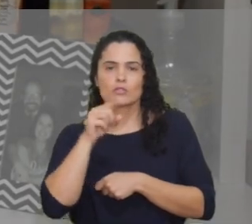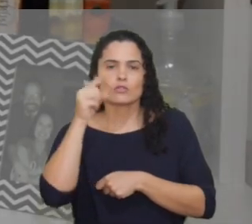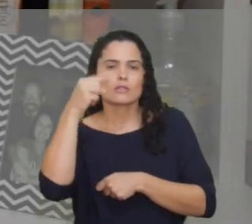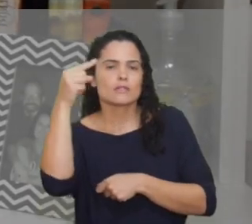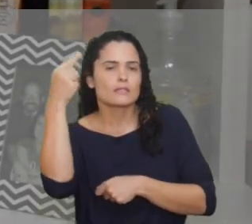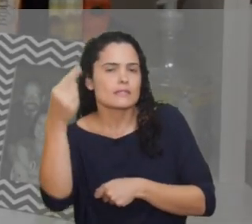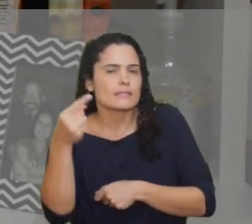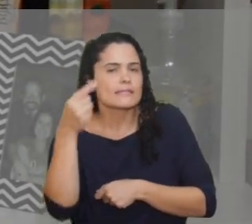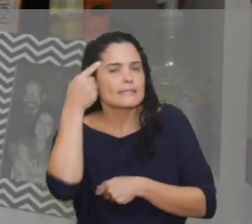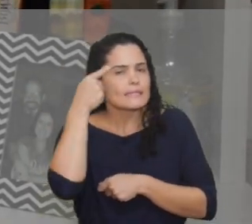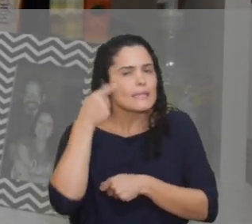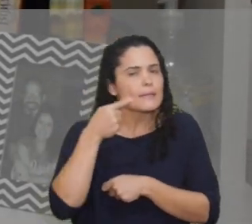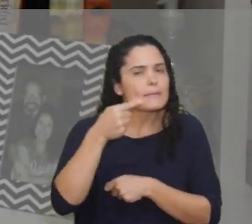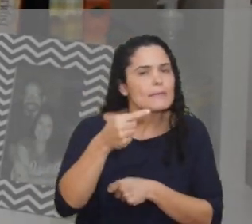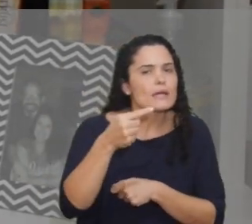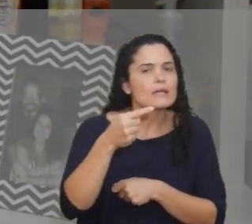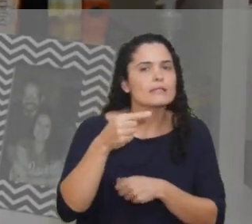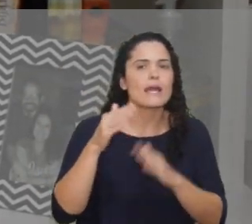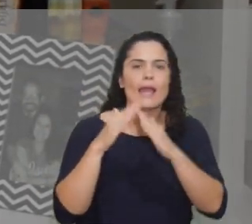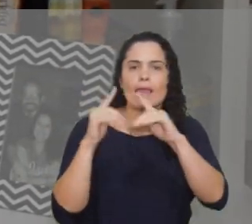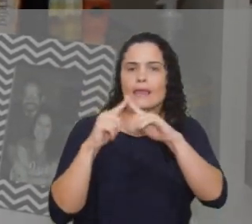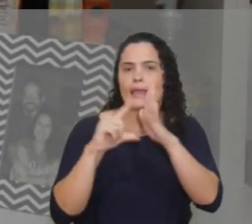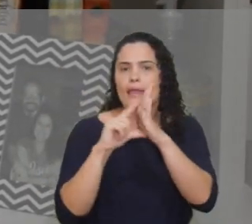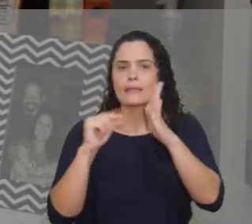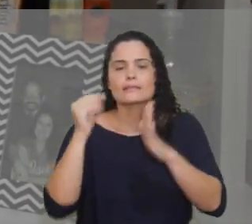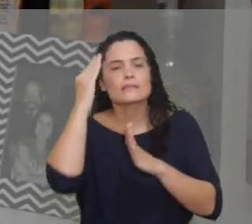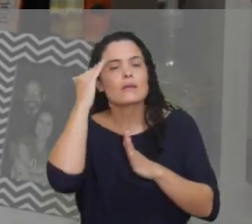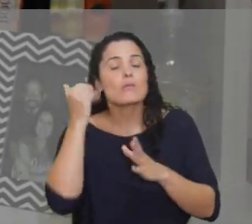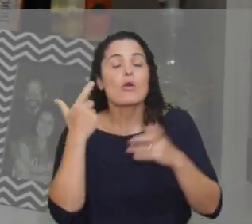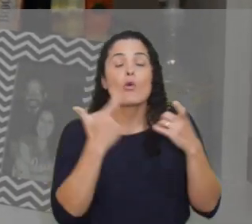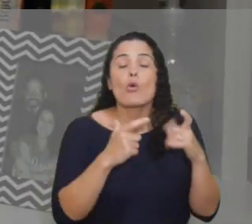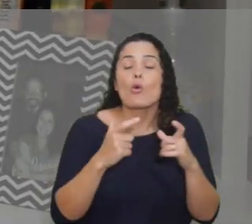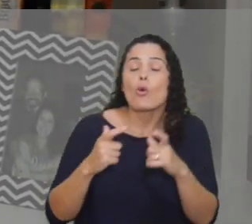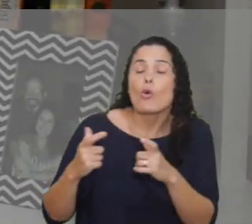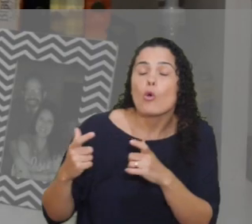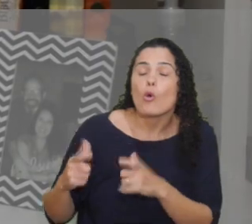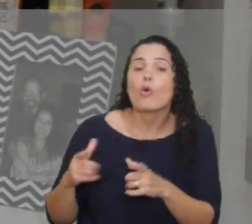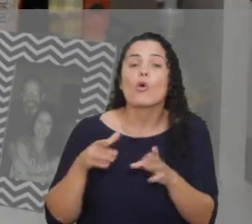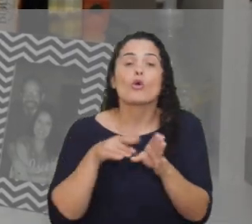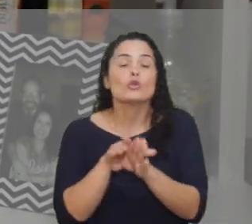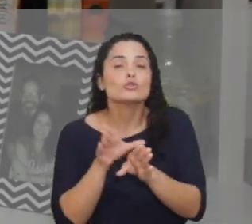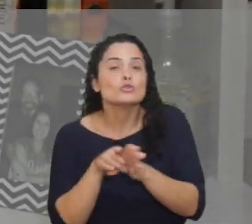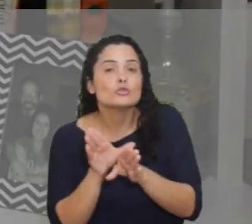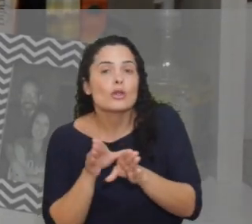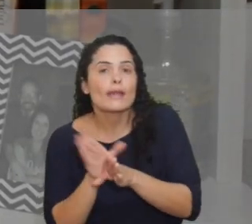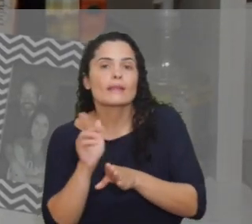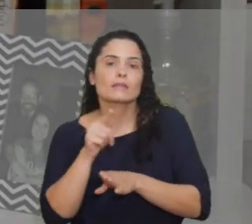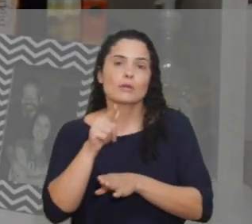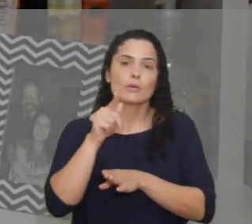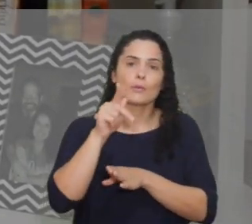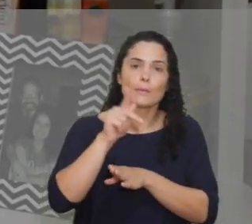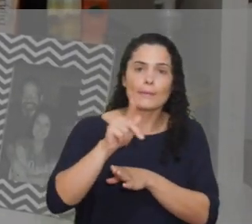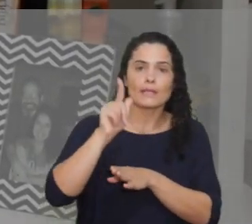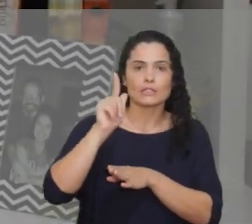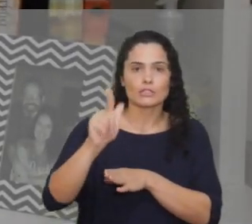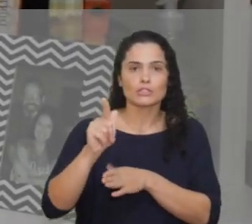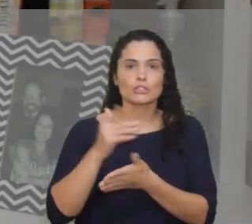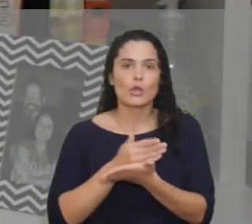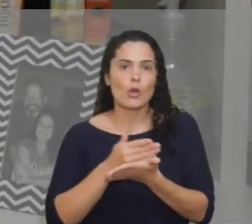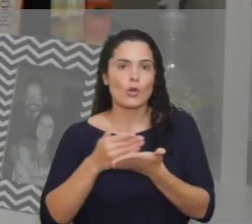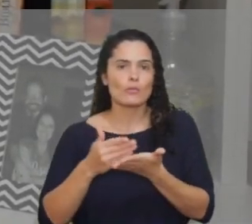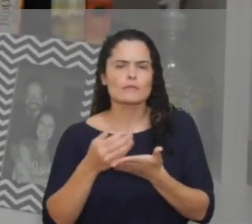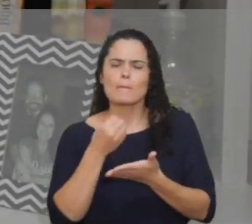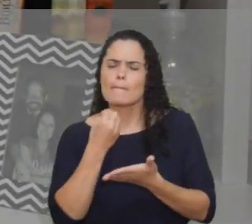toda a igreja saberá onde haverá um pequeno grupo iniciando, quais serão as orientações que queremos dar. Então, muitas